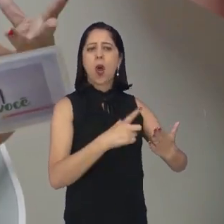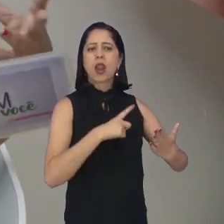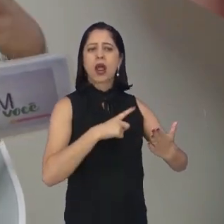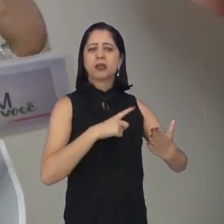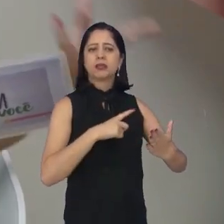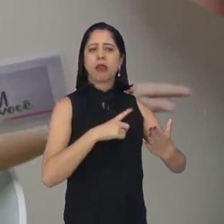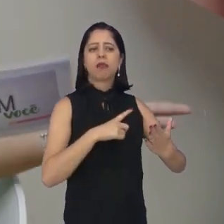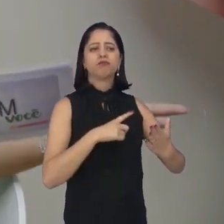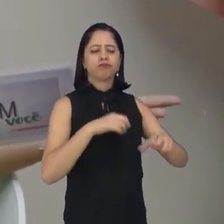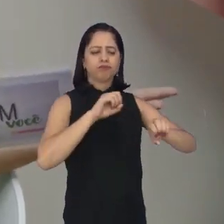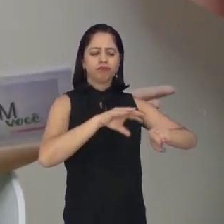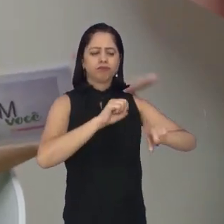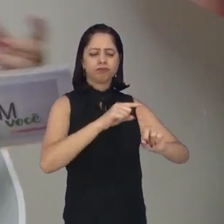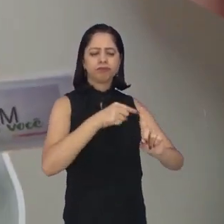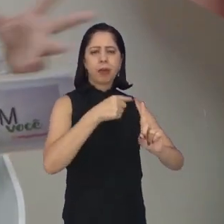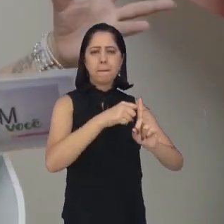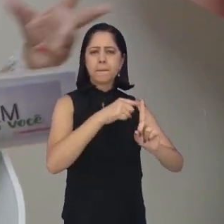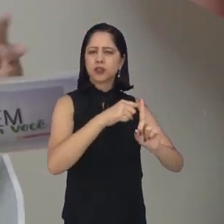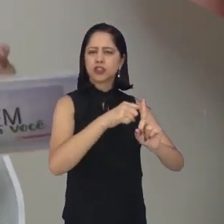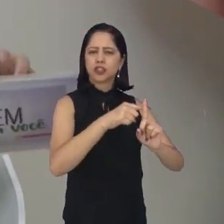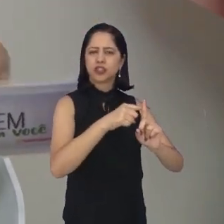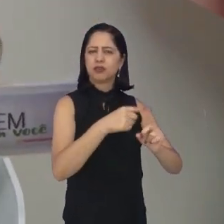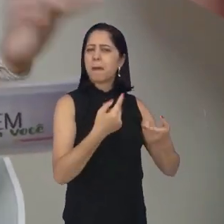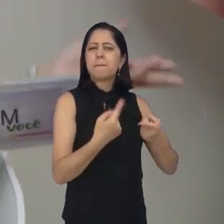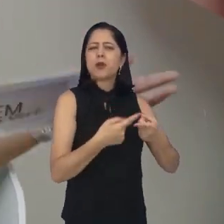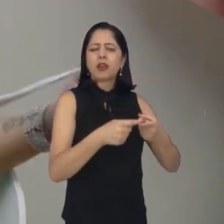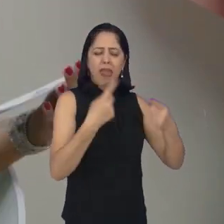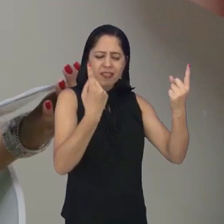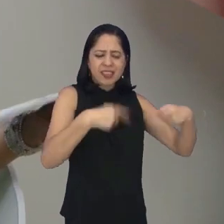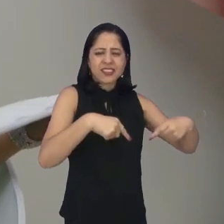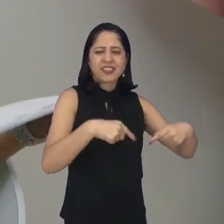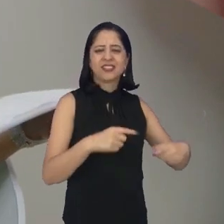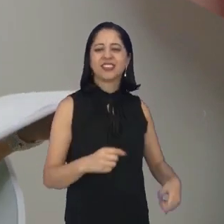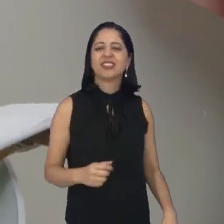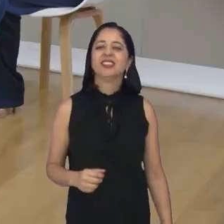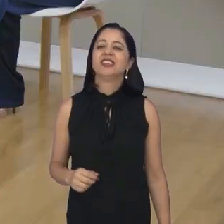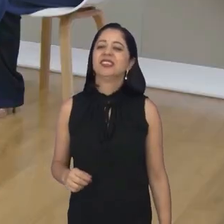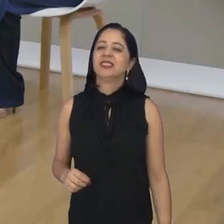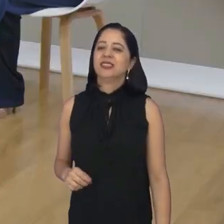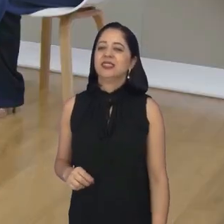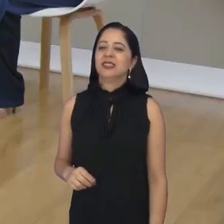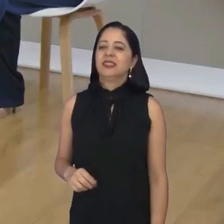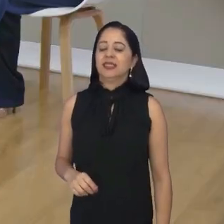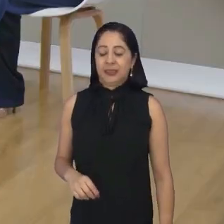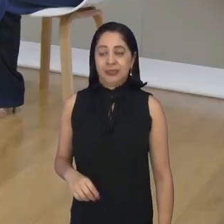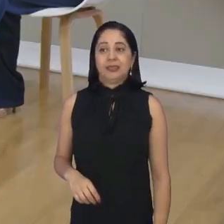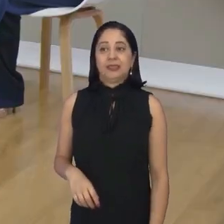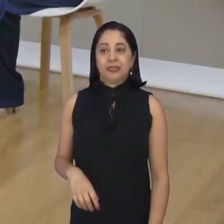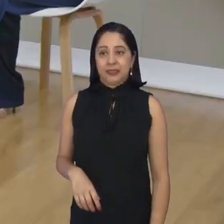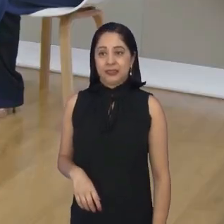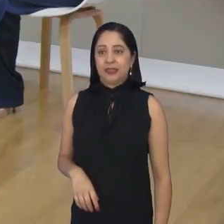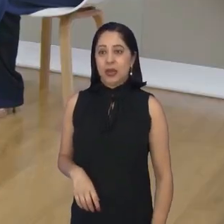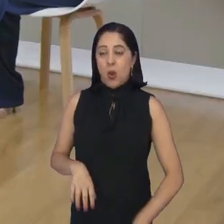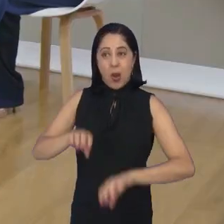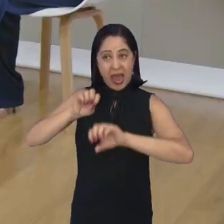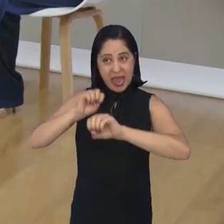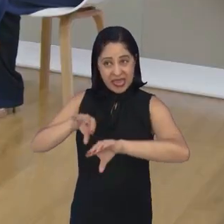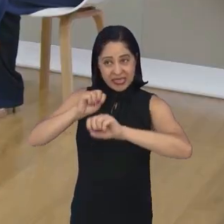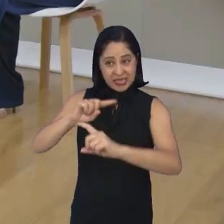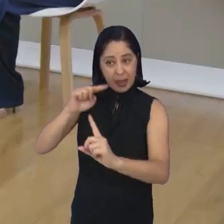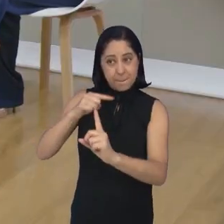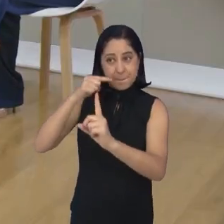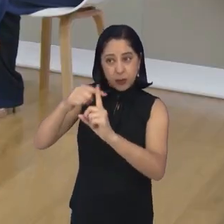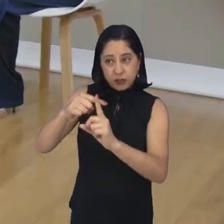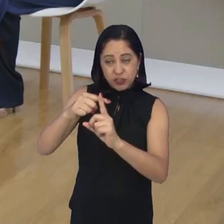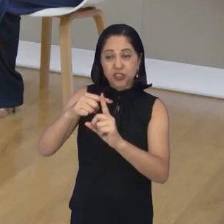aplicar a educação positiva, na metodologia, na pedagogia? Aplicar ela em si não é o maior problema. O